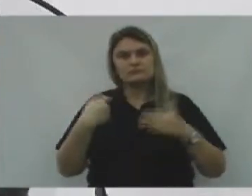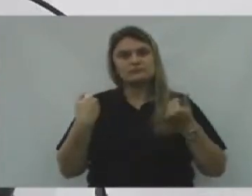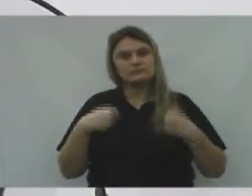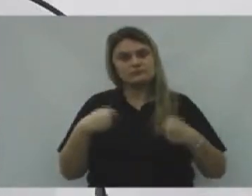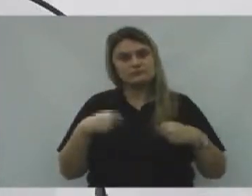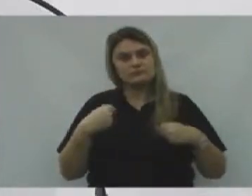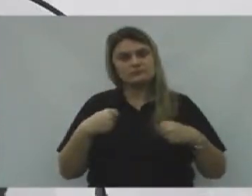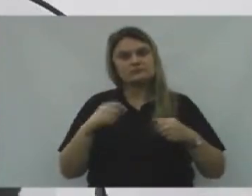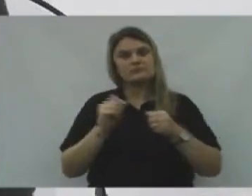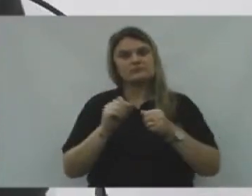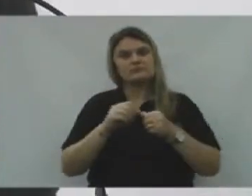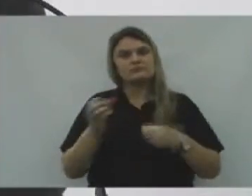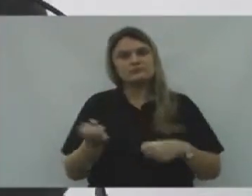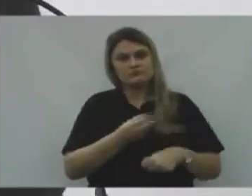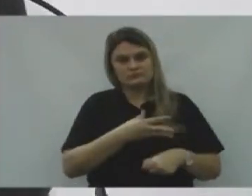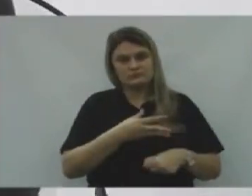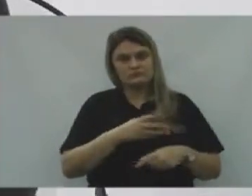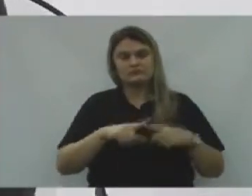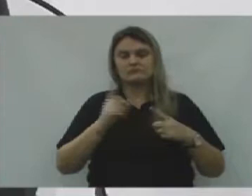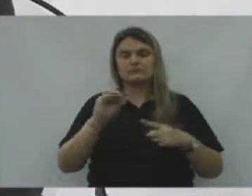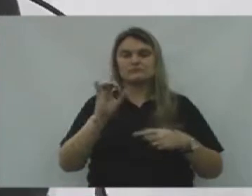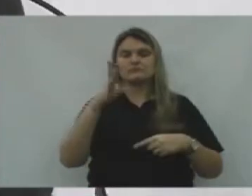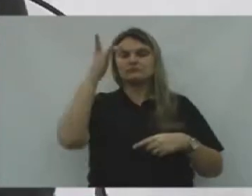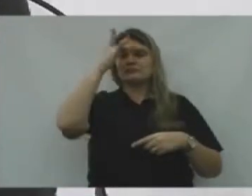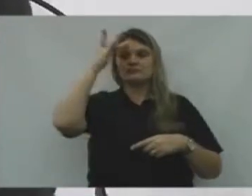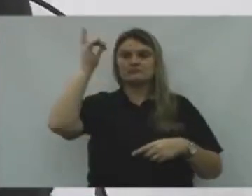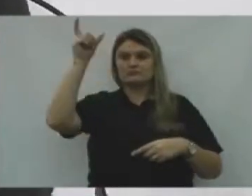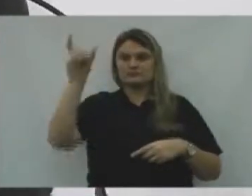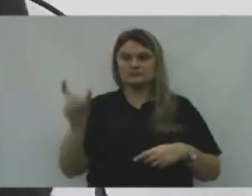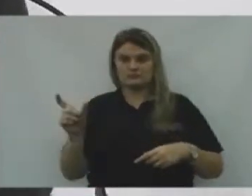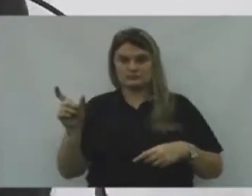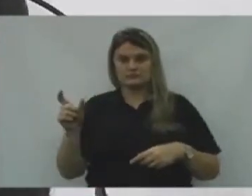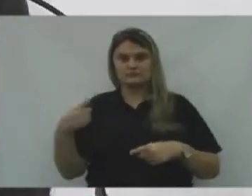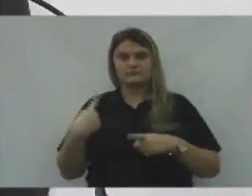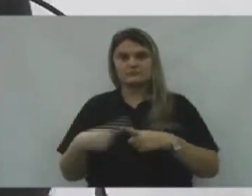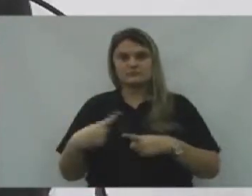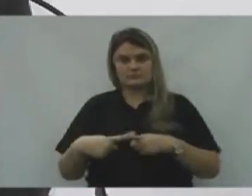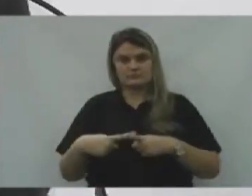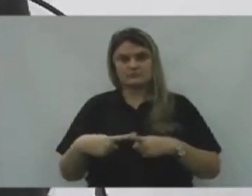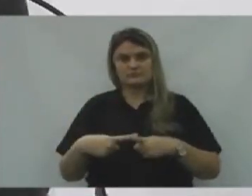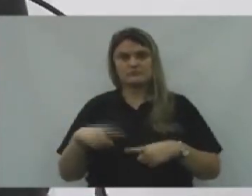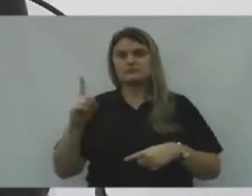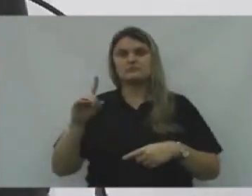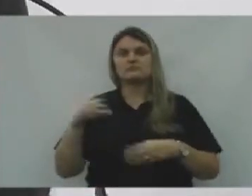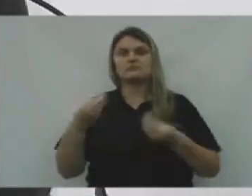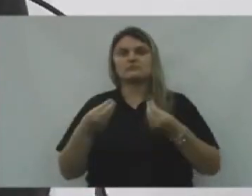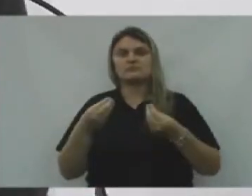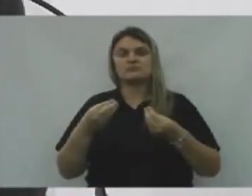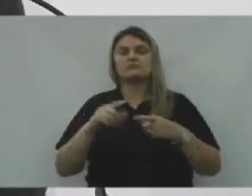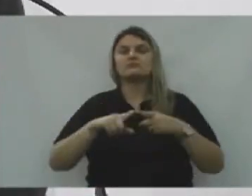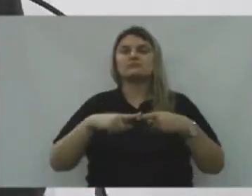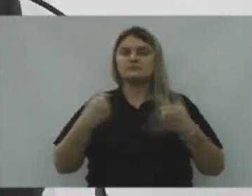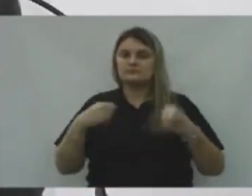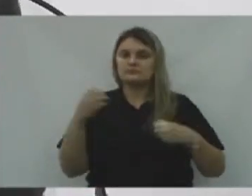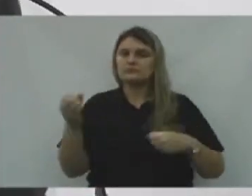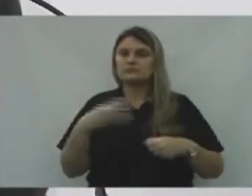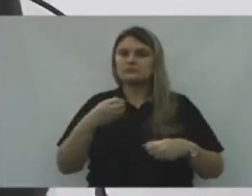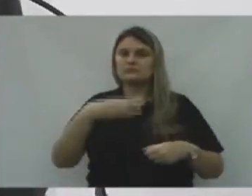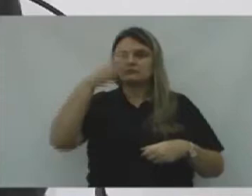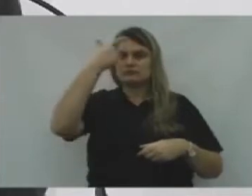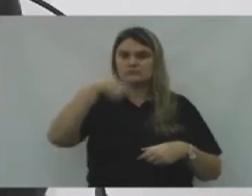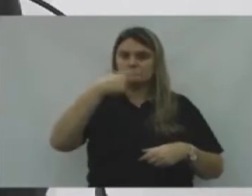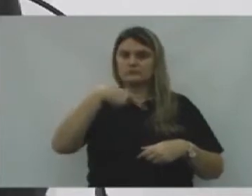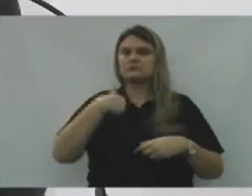de renovação, Mas não renovação de pessoas, Porque não é assim que funciona, Mas renovação de atitude,